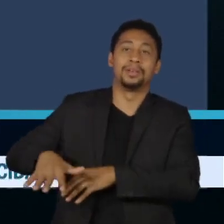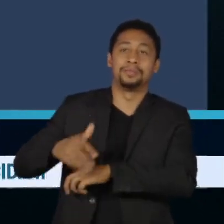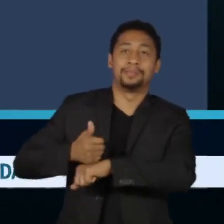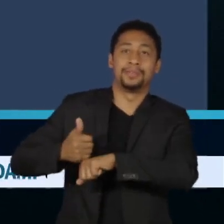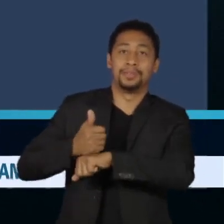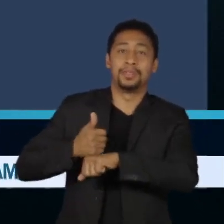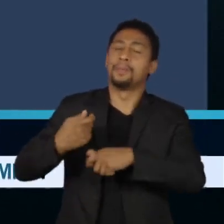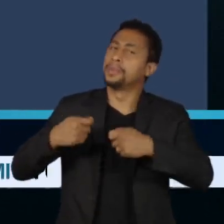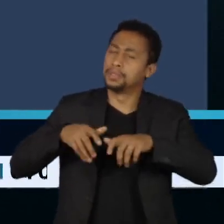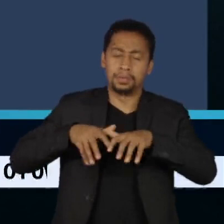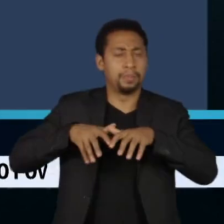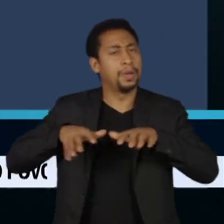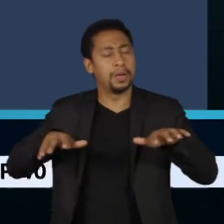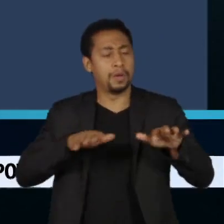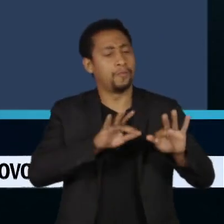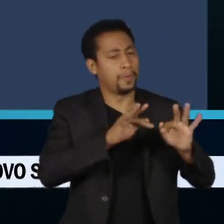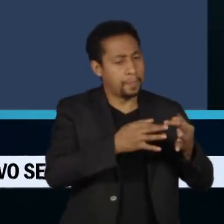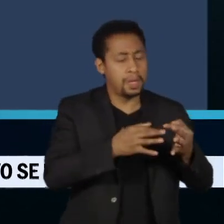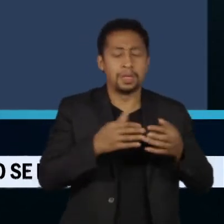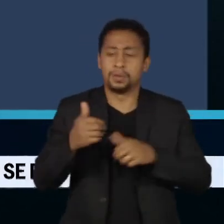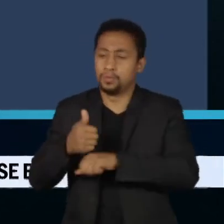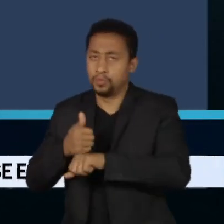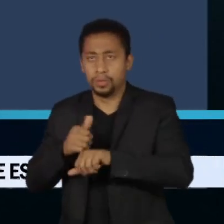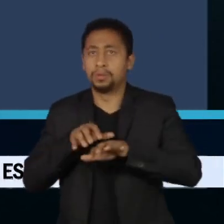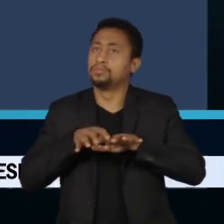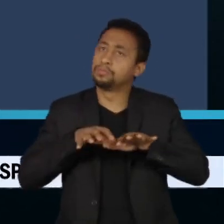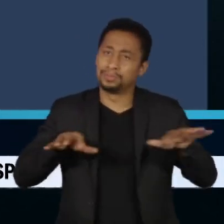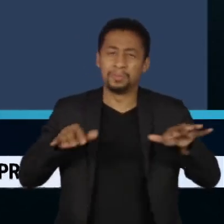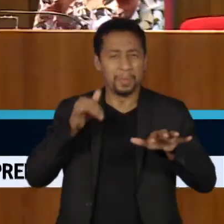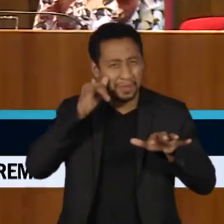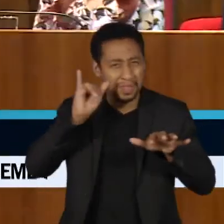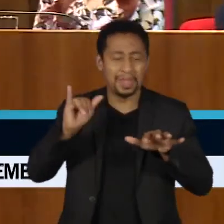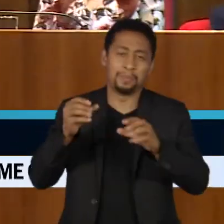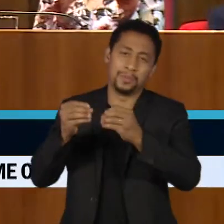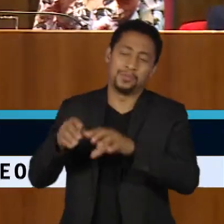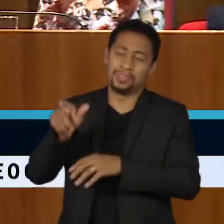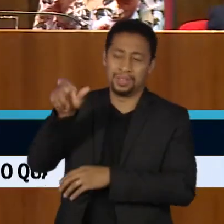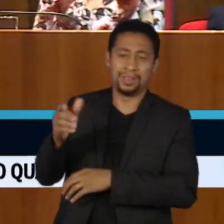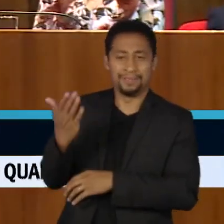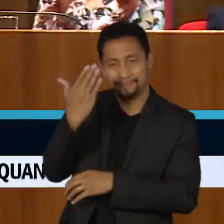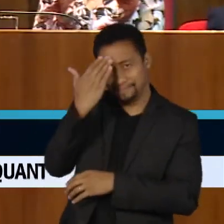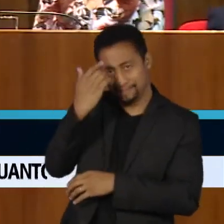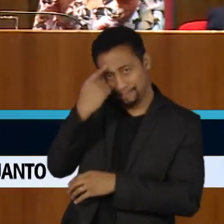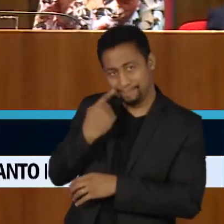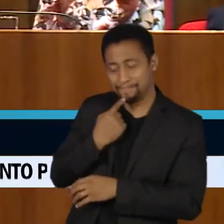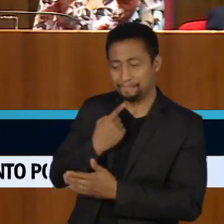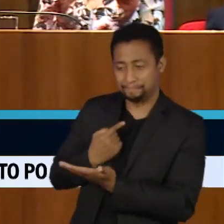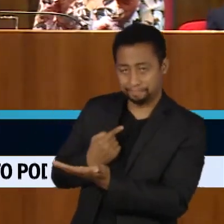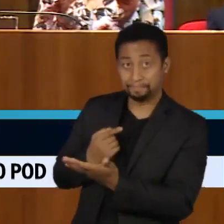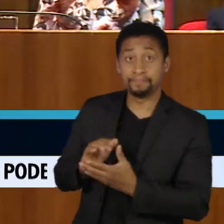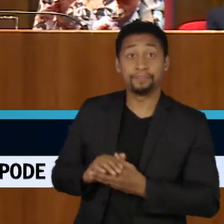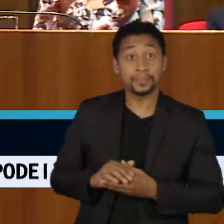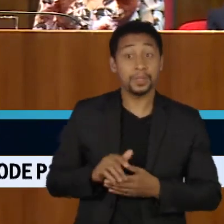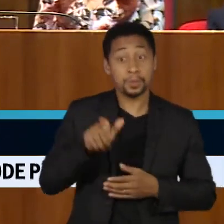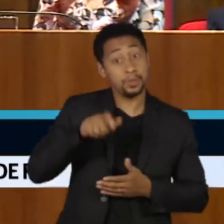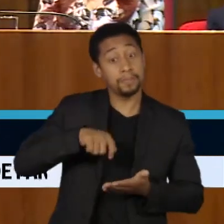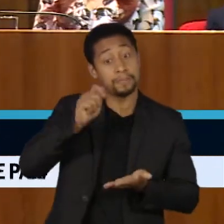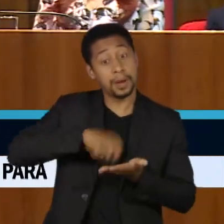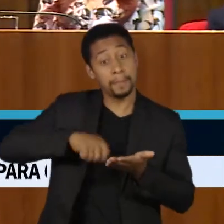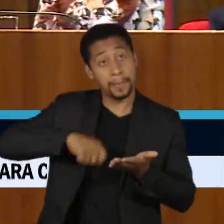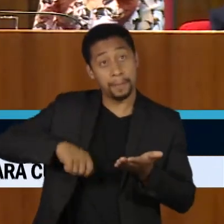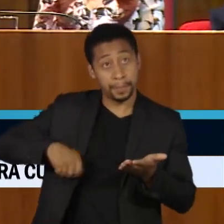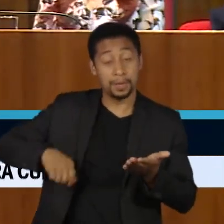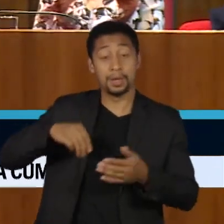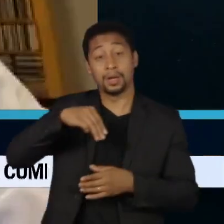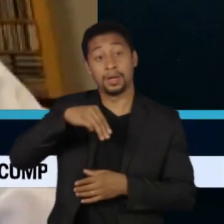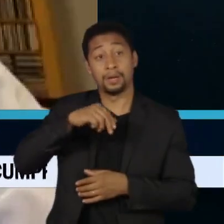de questões familiares para tentar macular a sua imagem. Entre os que assinaram o documento está Manuel Carlos de